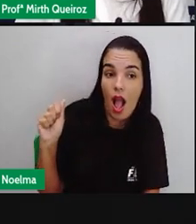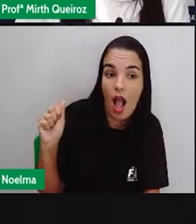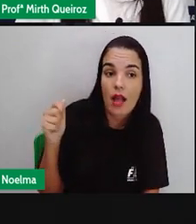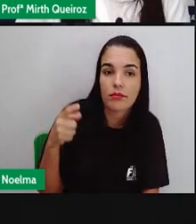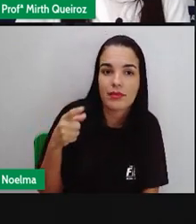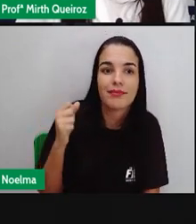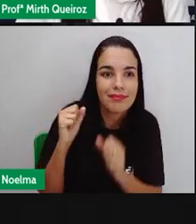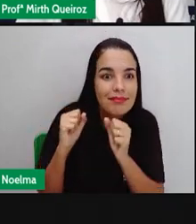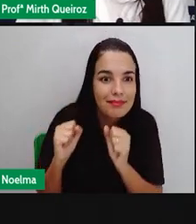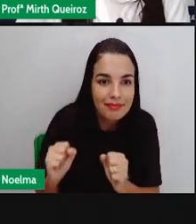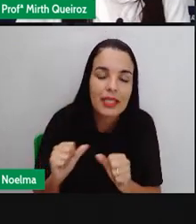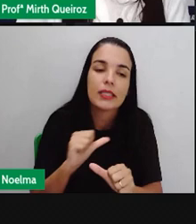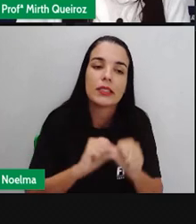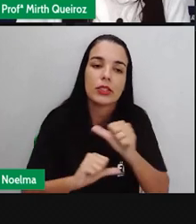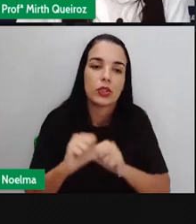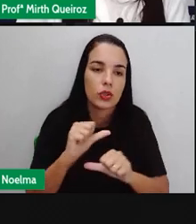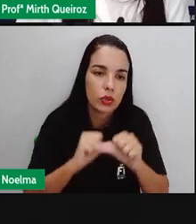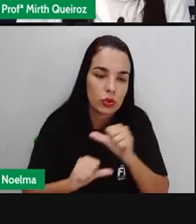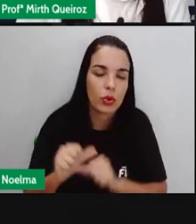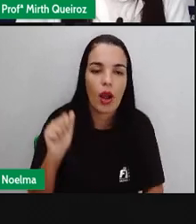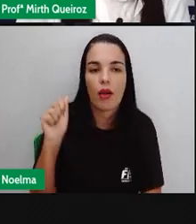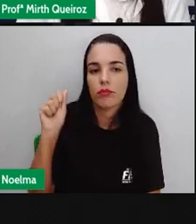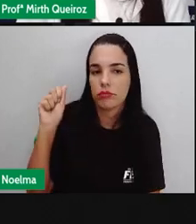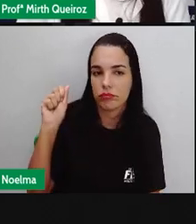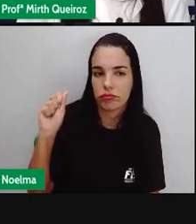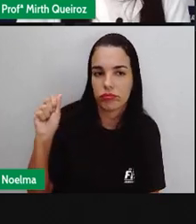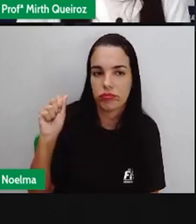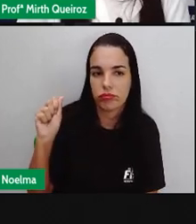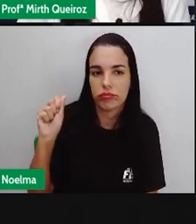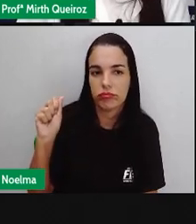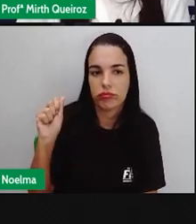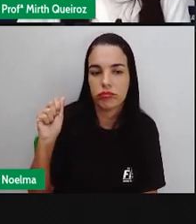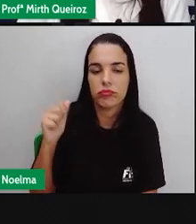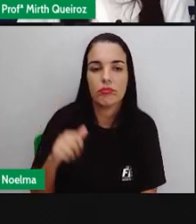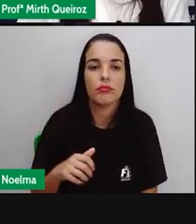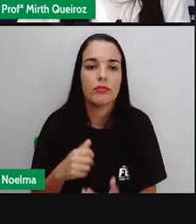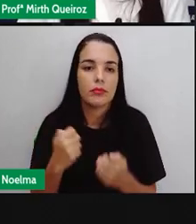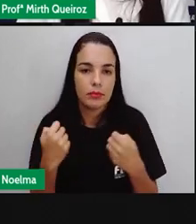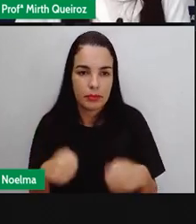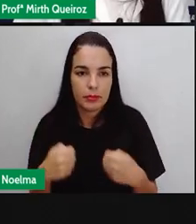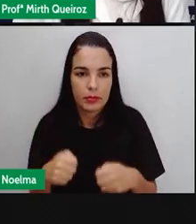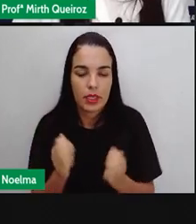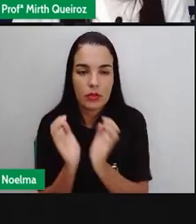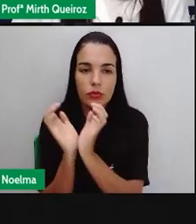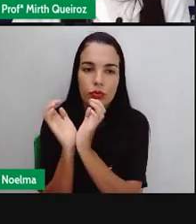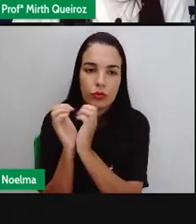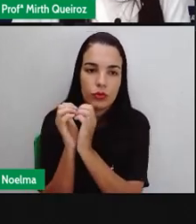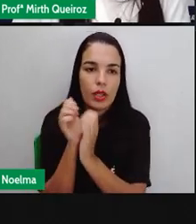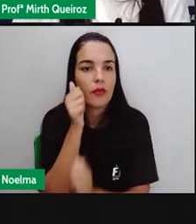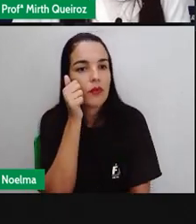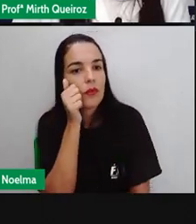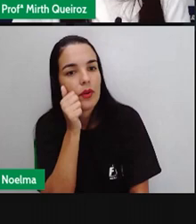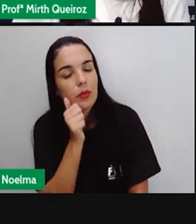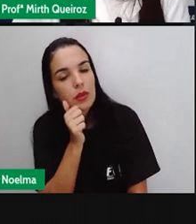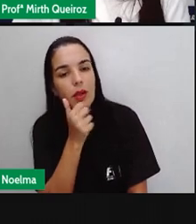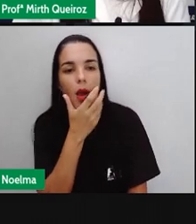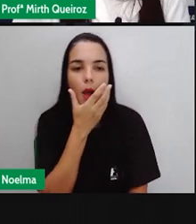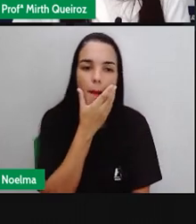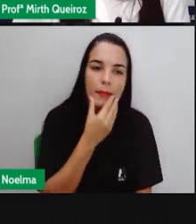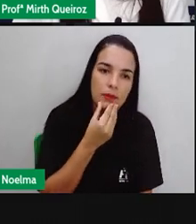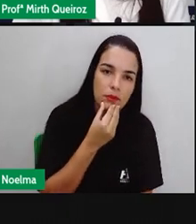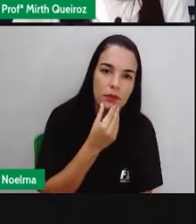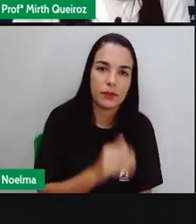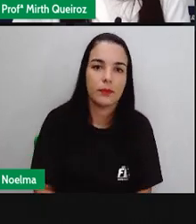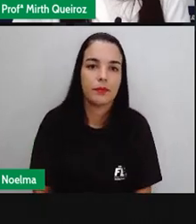venda. Por isso que, ao invés de permitido, ficou aí permitida a venda de mercadorias neste local.